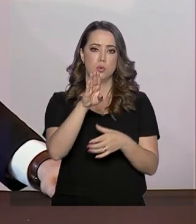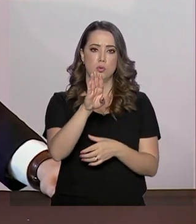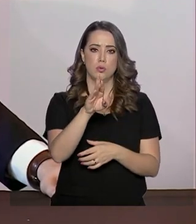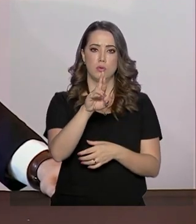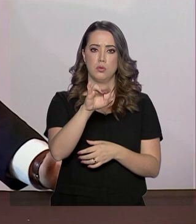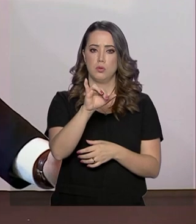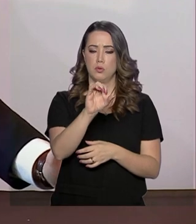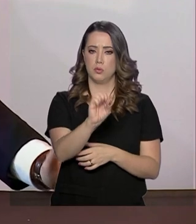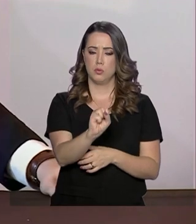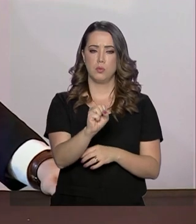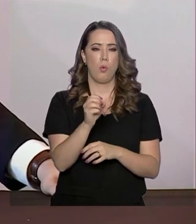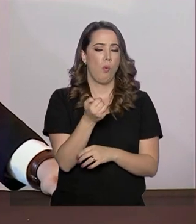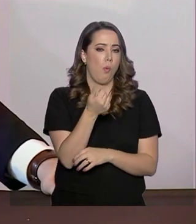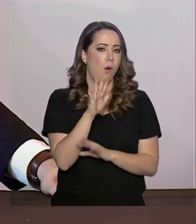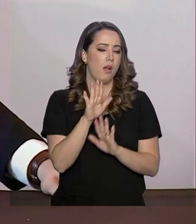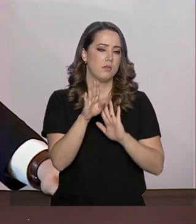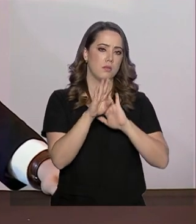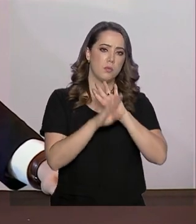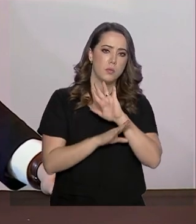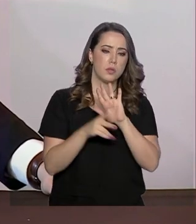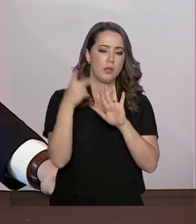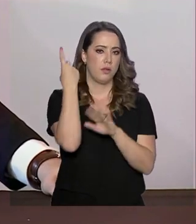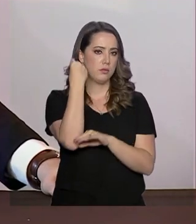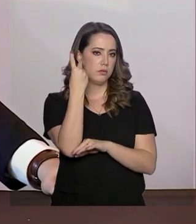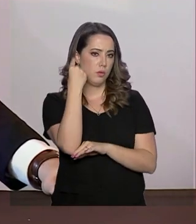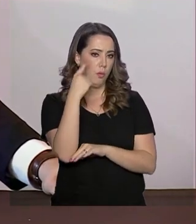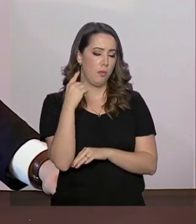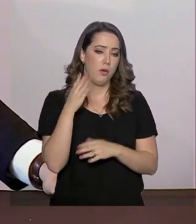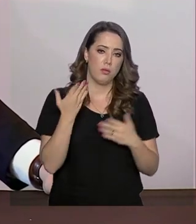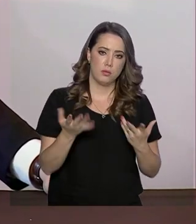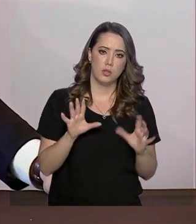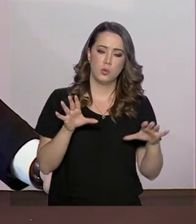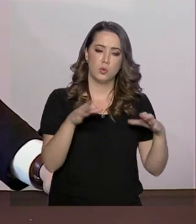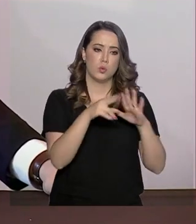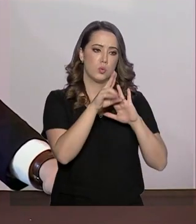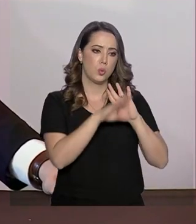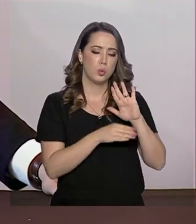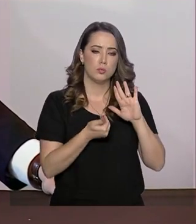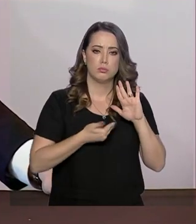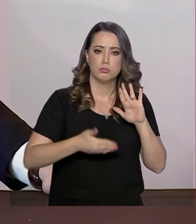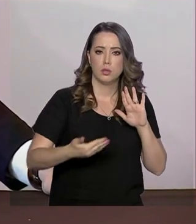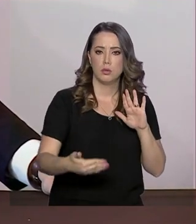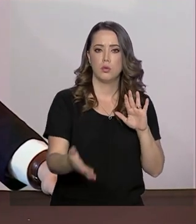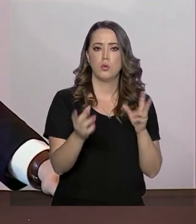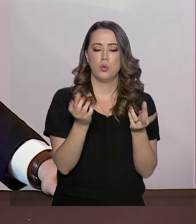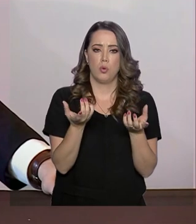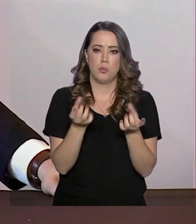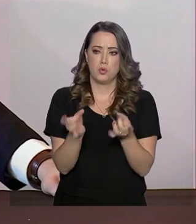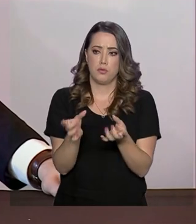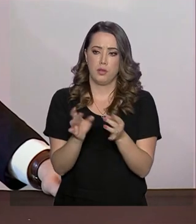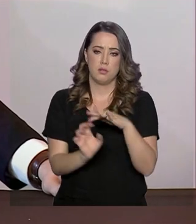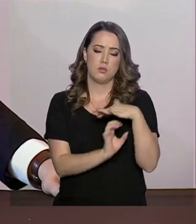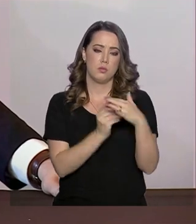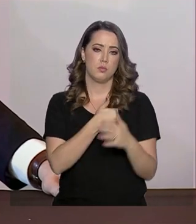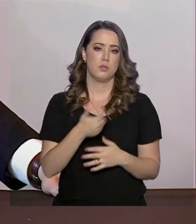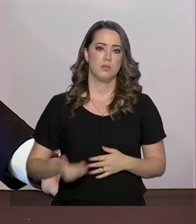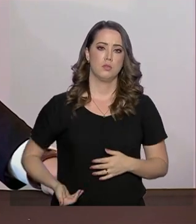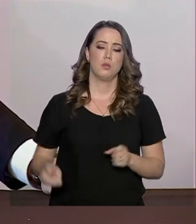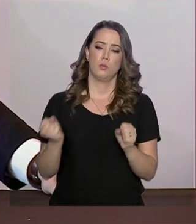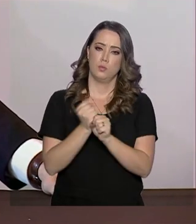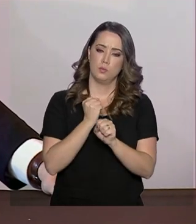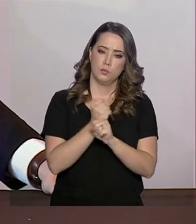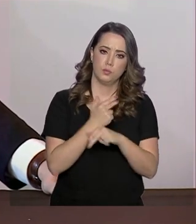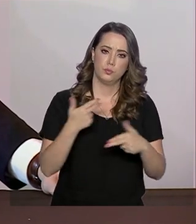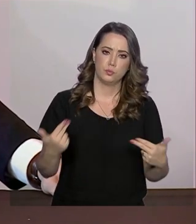isso será quase um processo natural, que nos grandes processos de privatização, de infraestrutura,